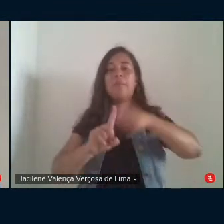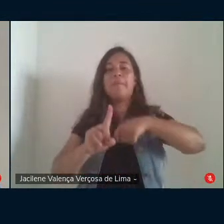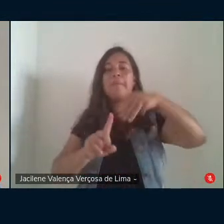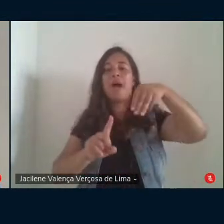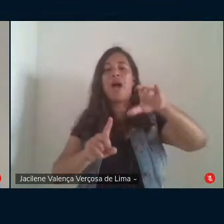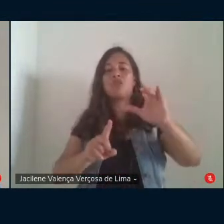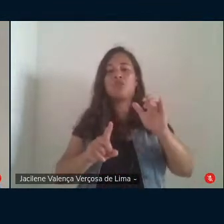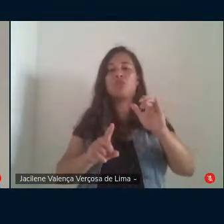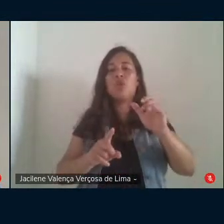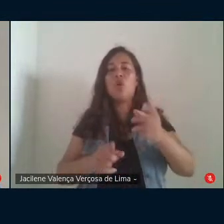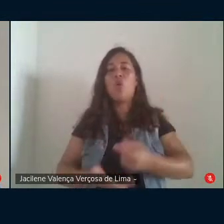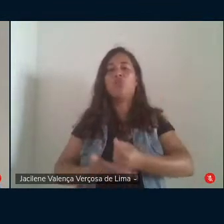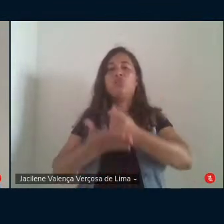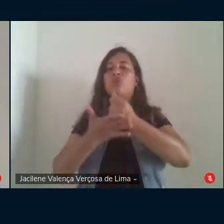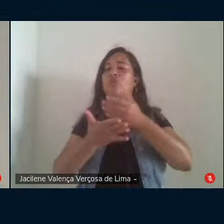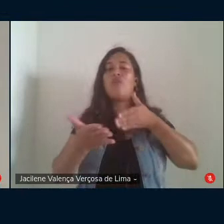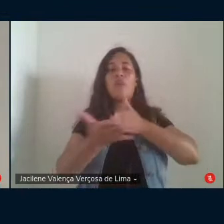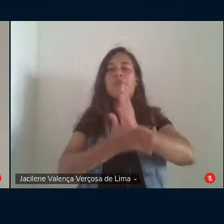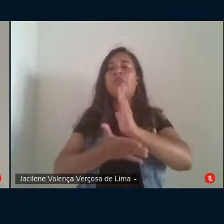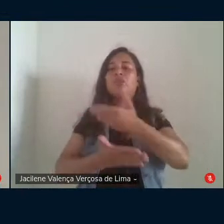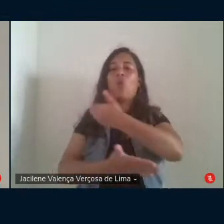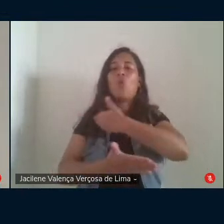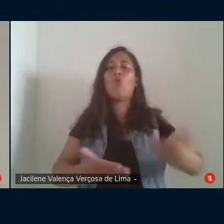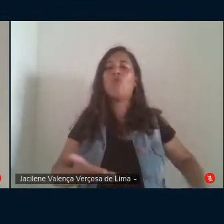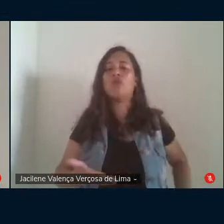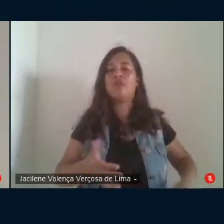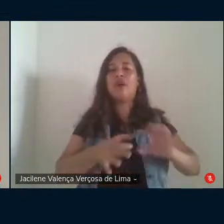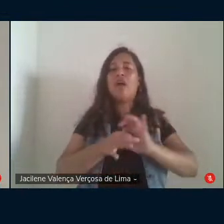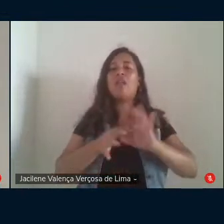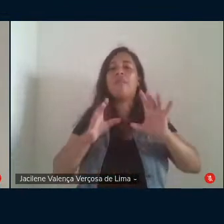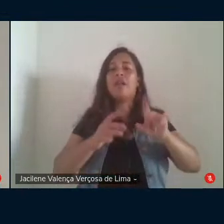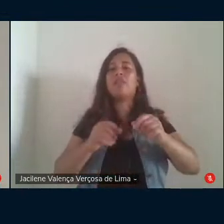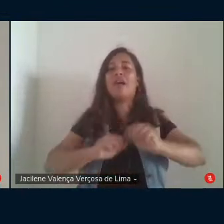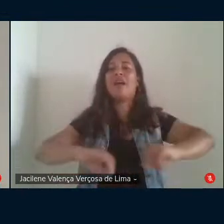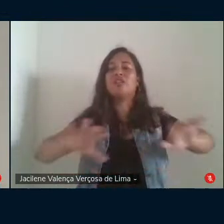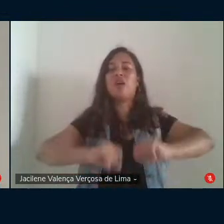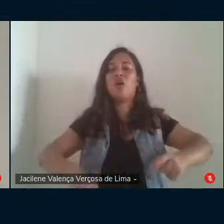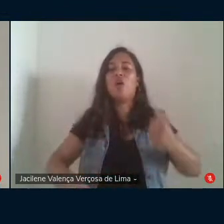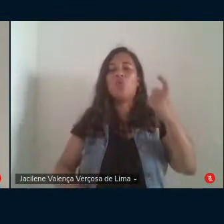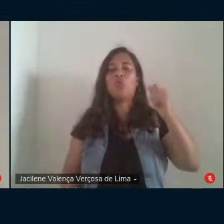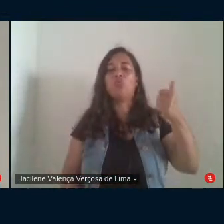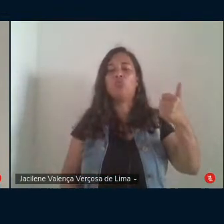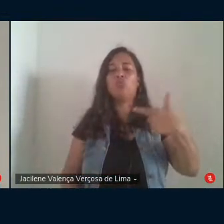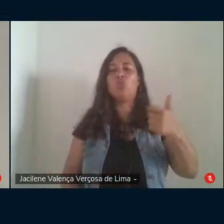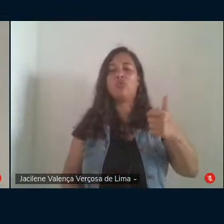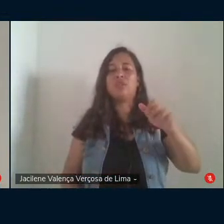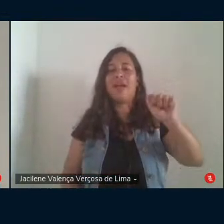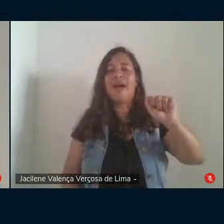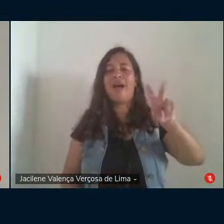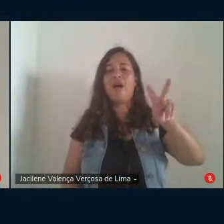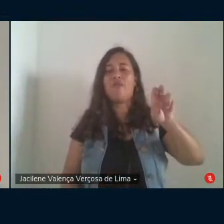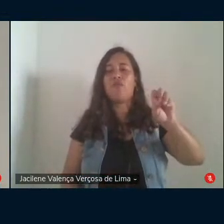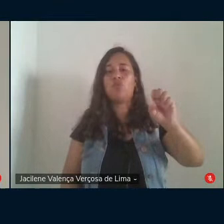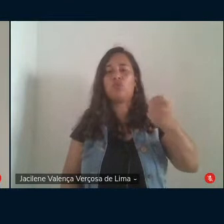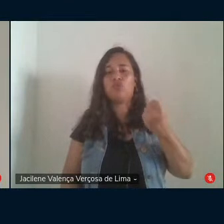aprovado o governo estava autorizado a gastar até um dozeavos do orçamento. Com esse mísero percentual disponível